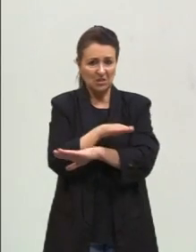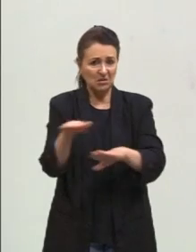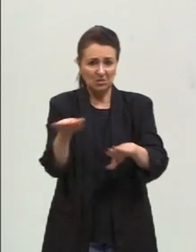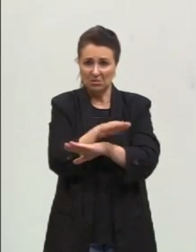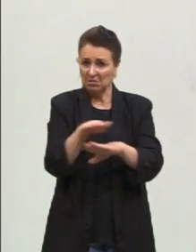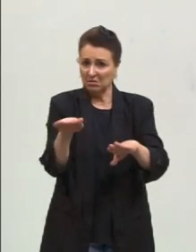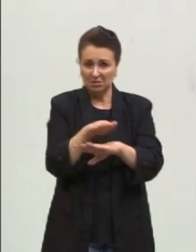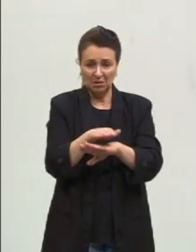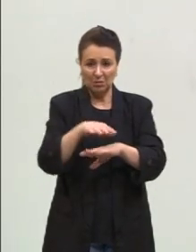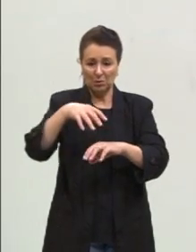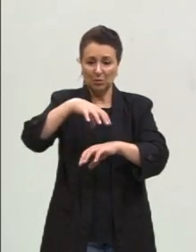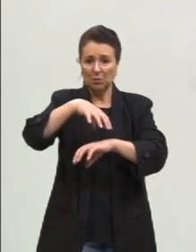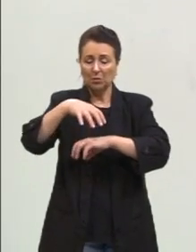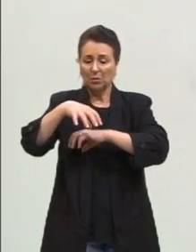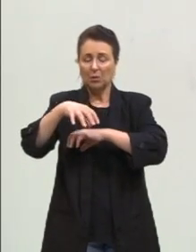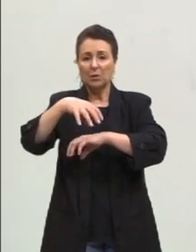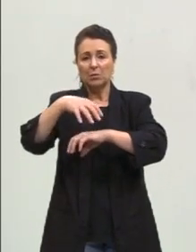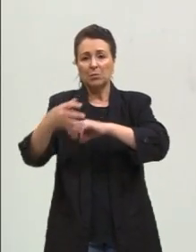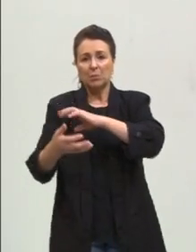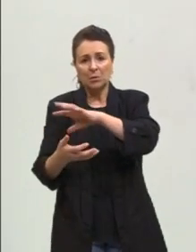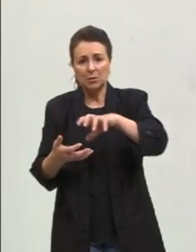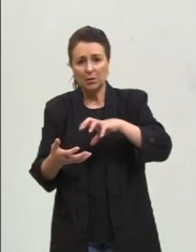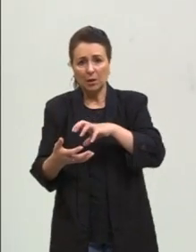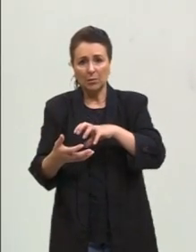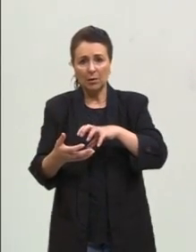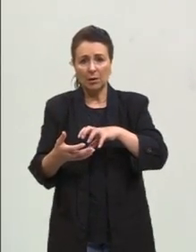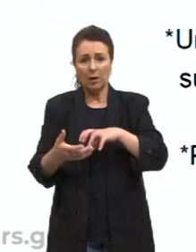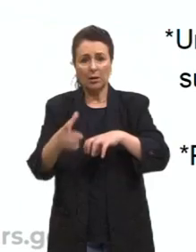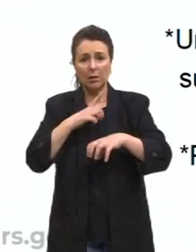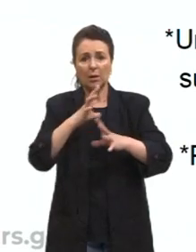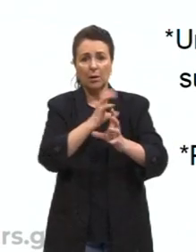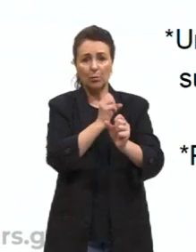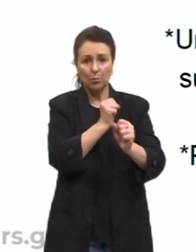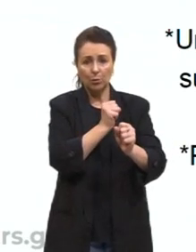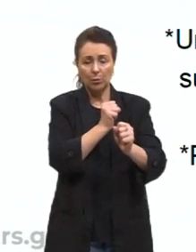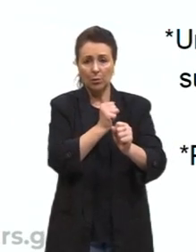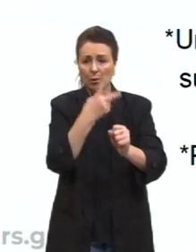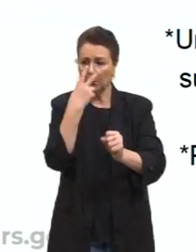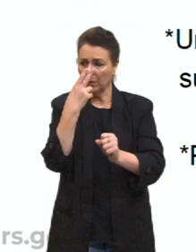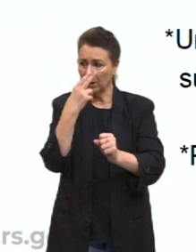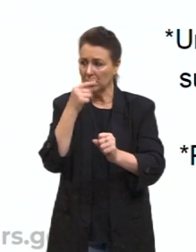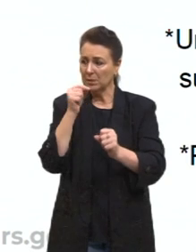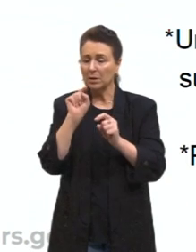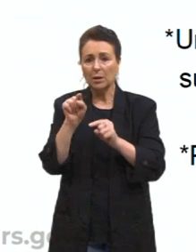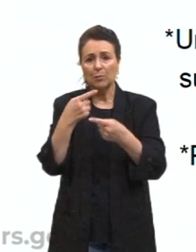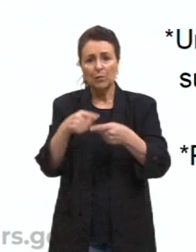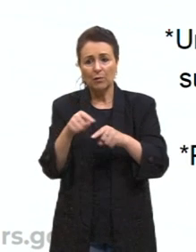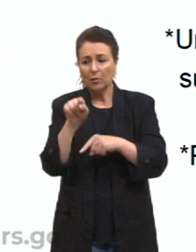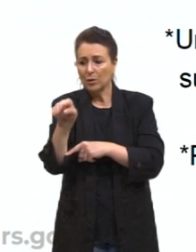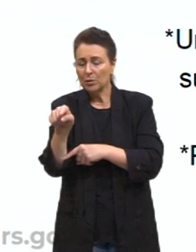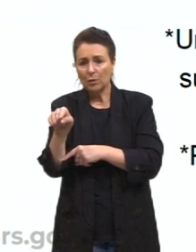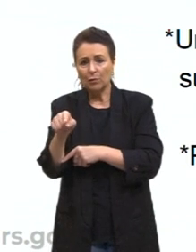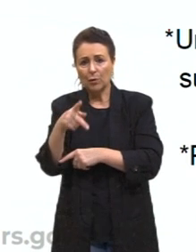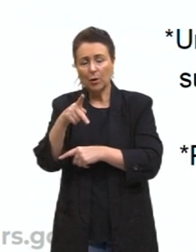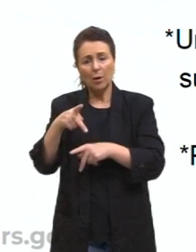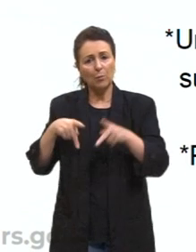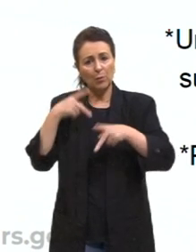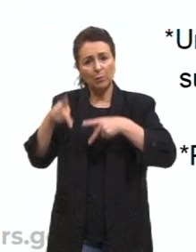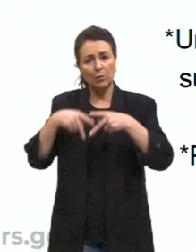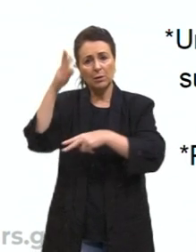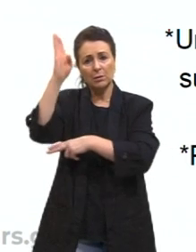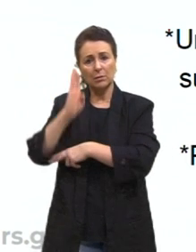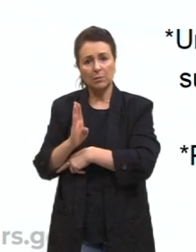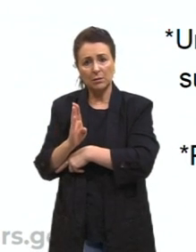Ficam com o lucro e parece que quem causou essa poluição foram os brasileiros, né? Então, esse racismo ambiental de poder destruir, poder